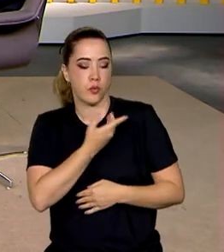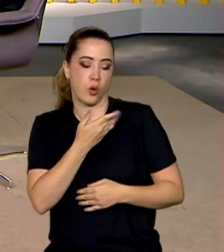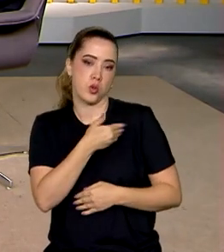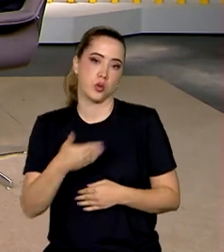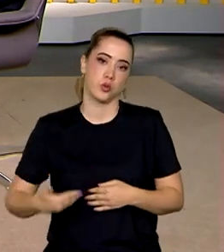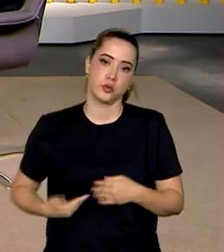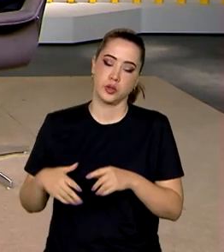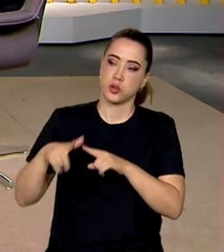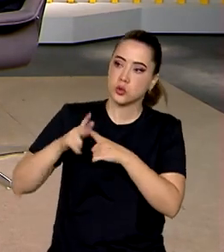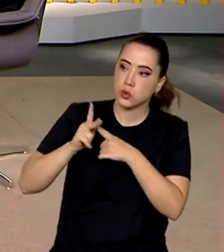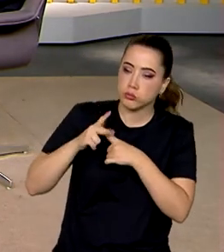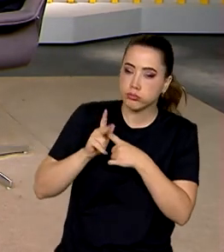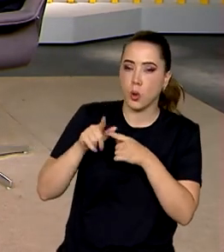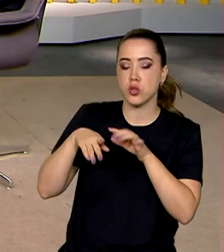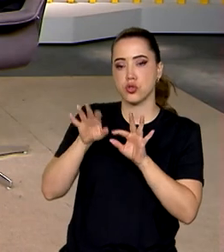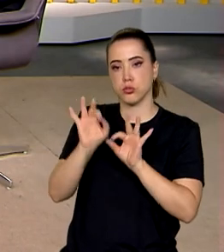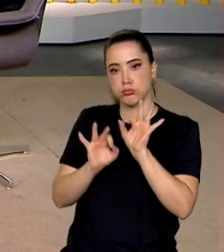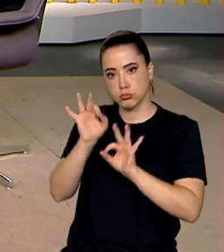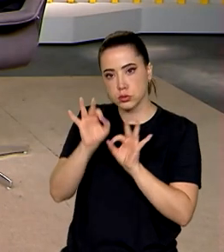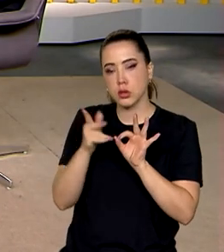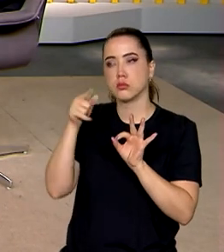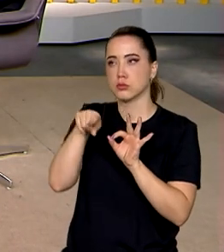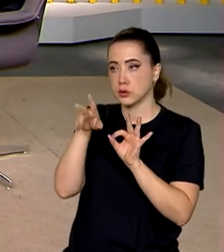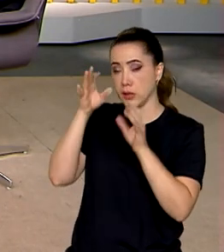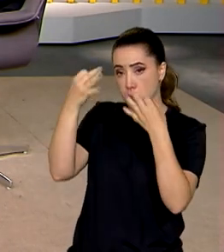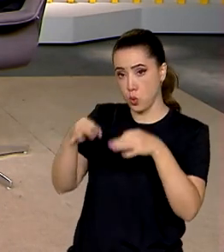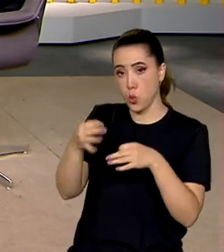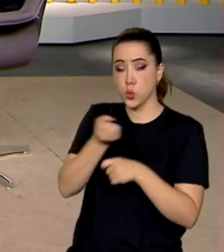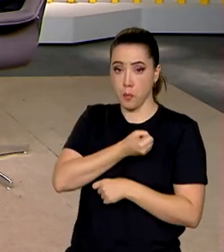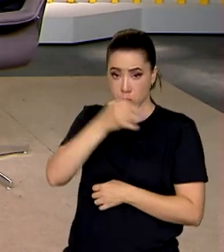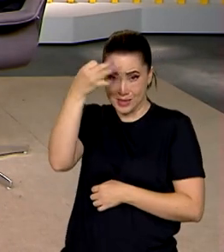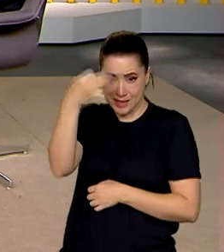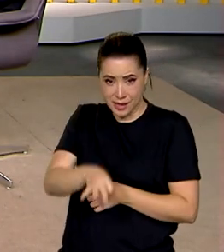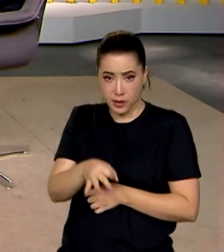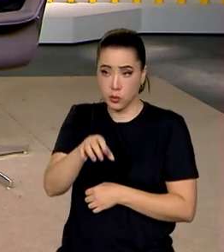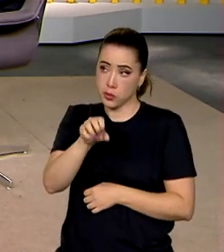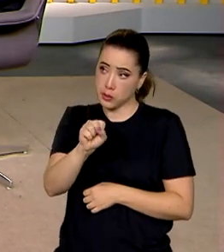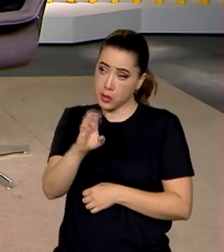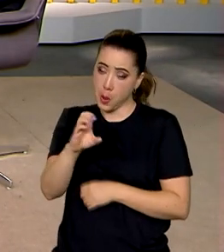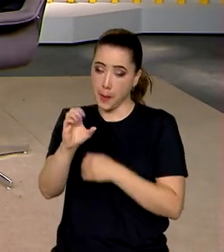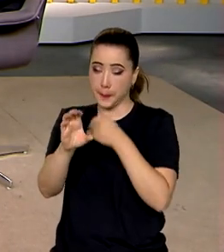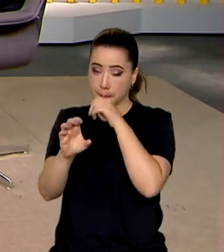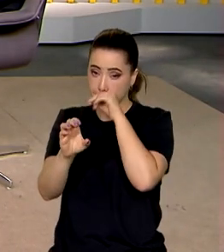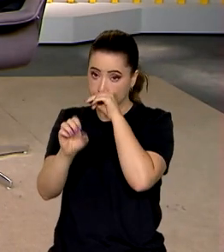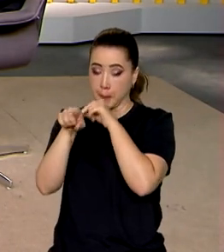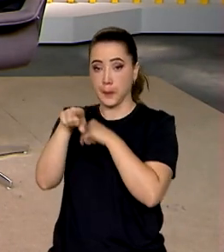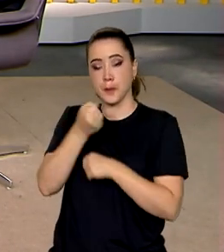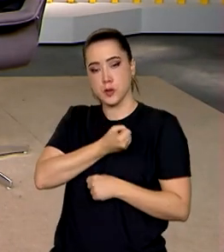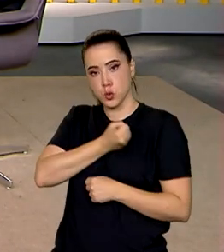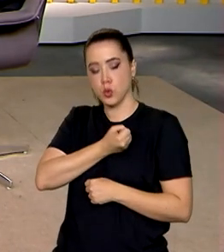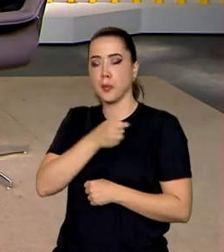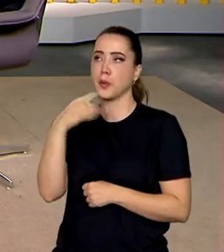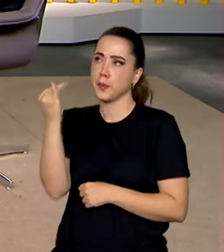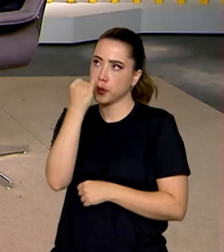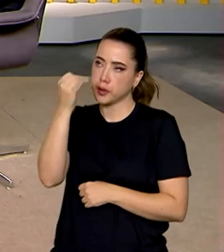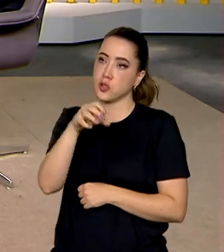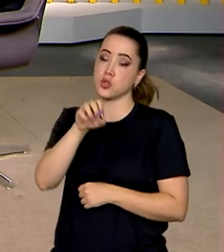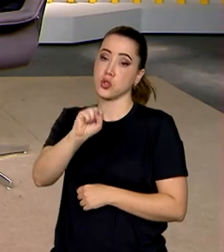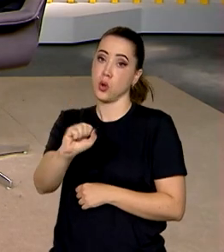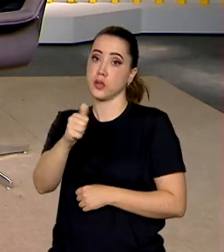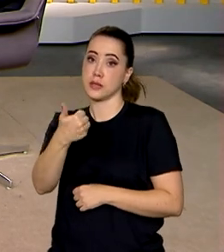para atualizar esse mapa das OSCs. Então, com certeza, essa é uma referência importante, 815 mil OSCs,